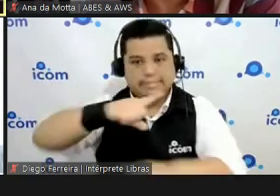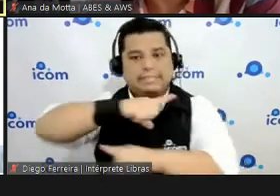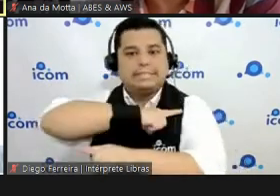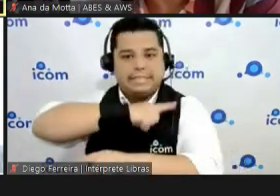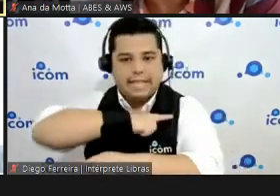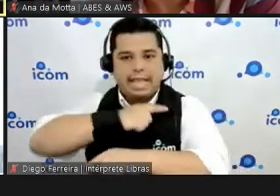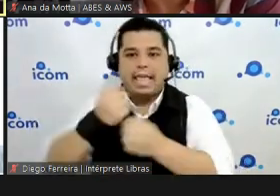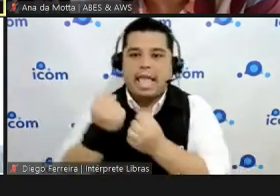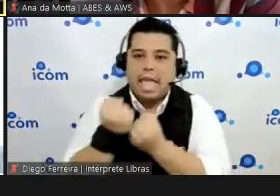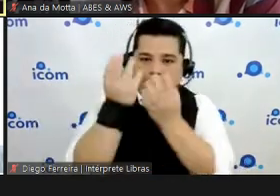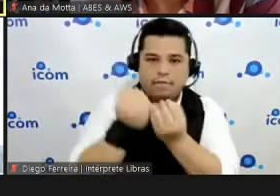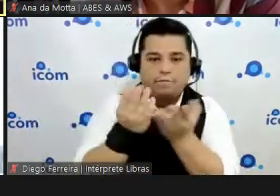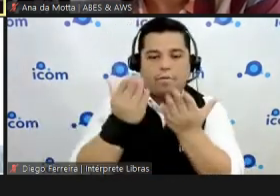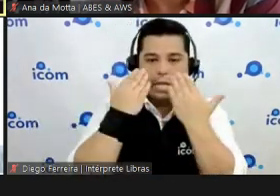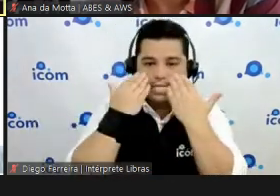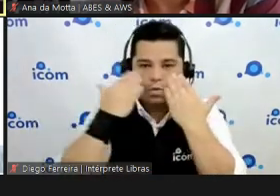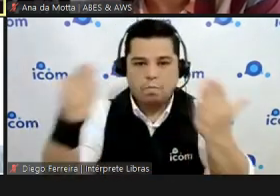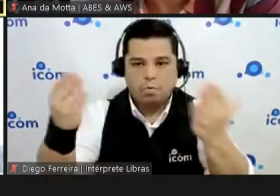inclusive nós.